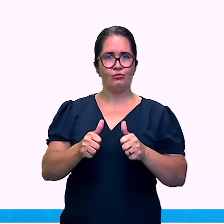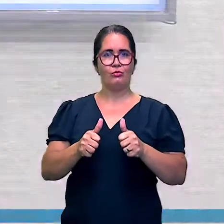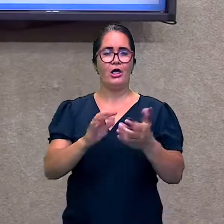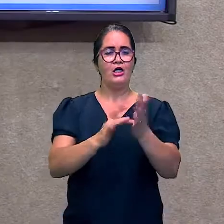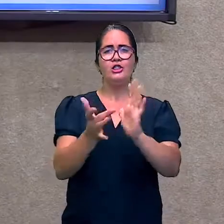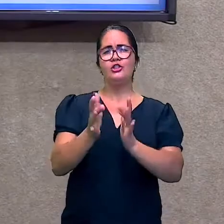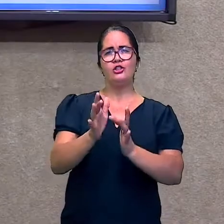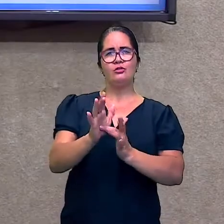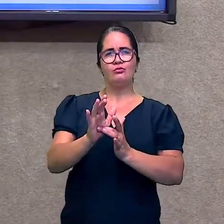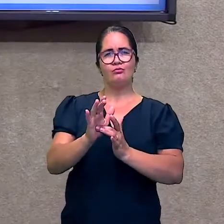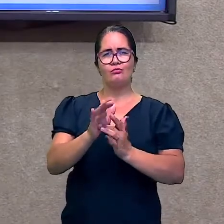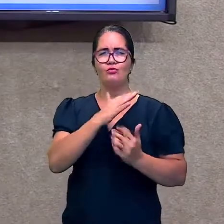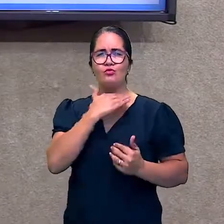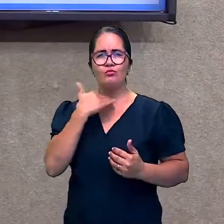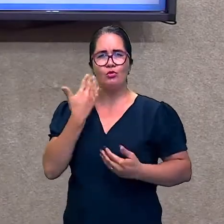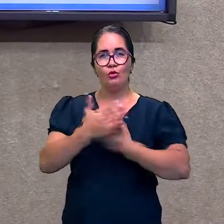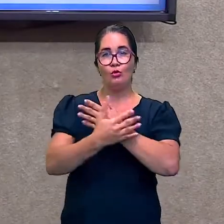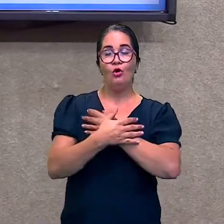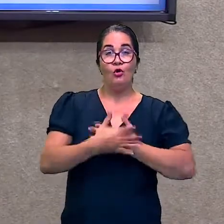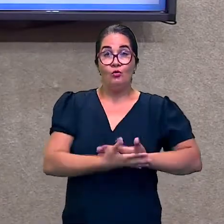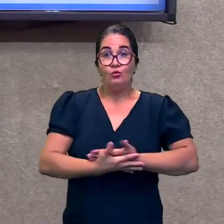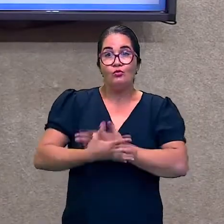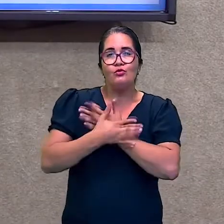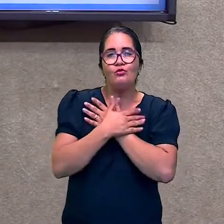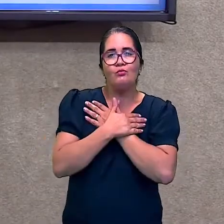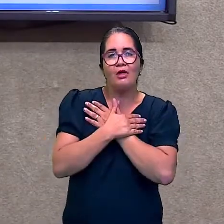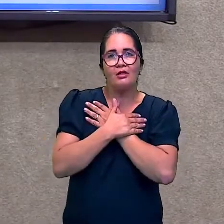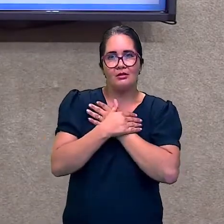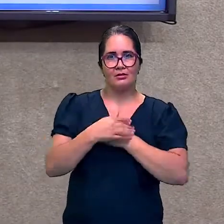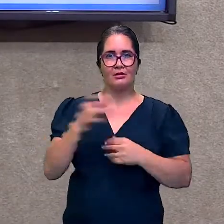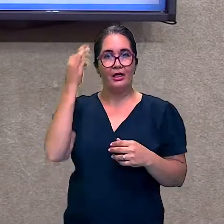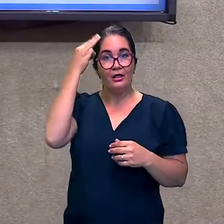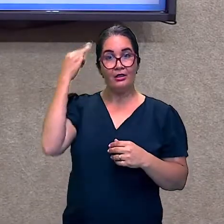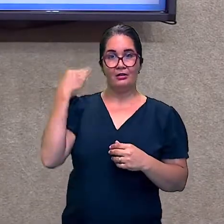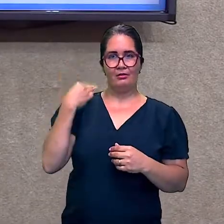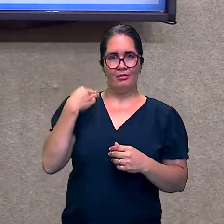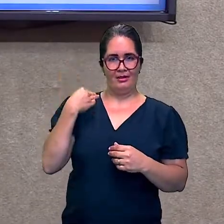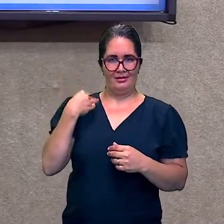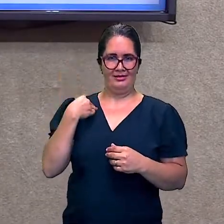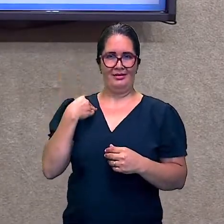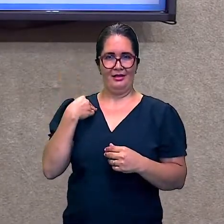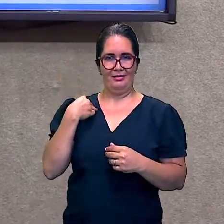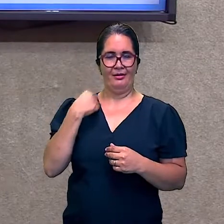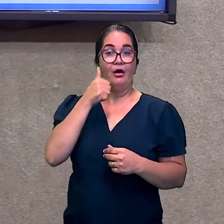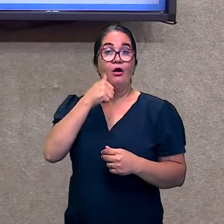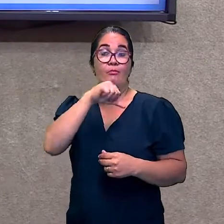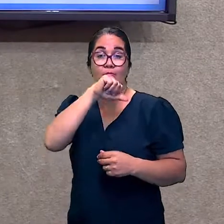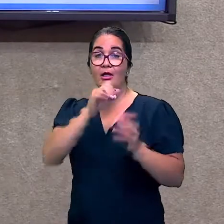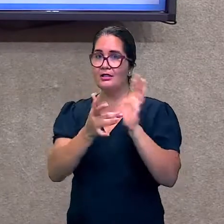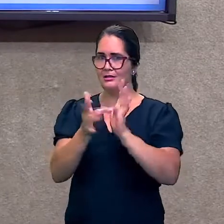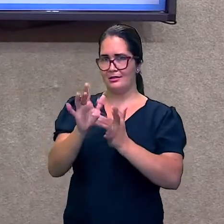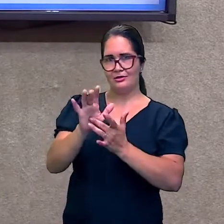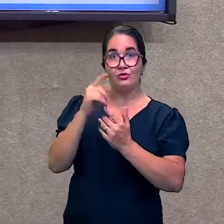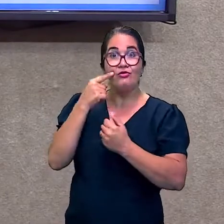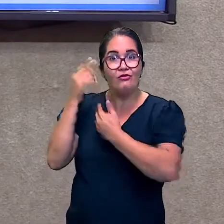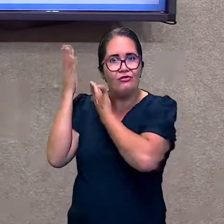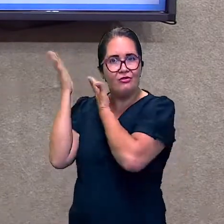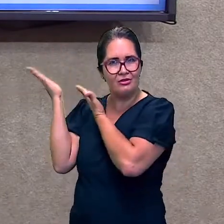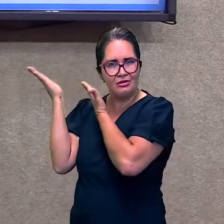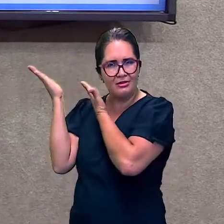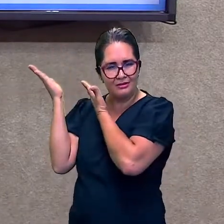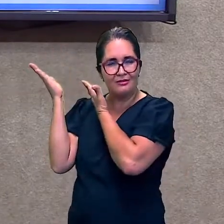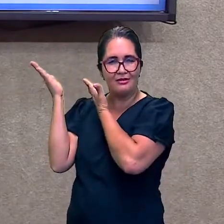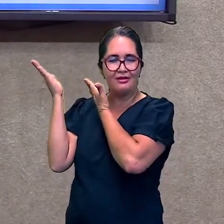Outra tendência renascentista. Forte, importante. Que foi um exemplo.